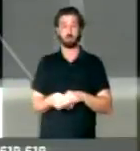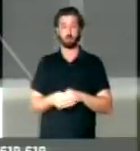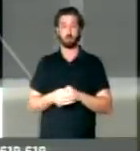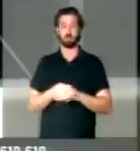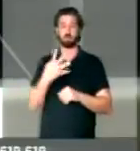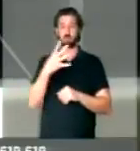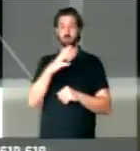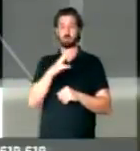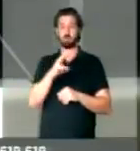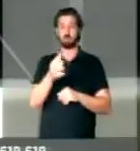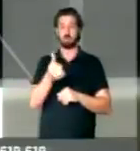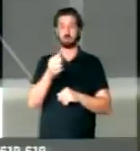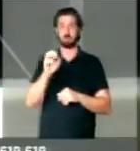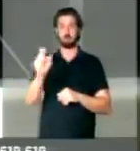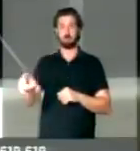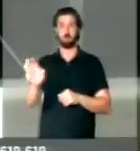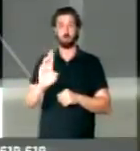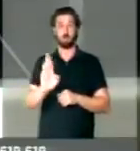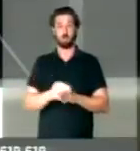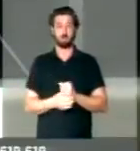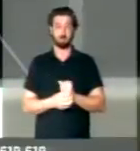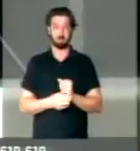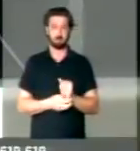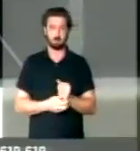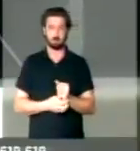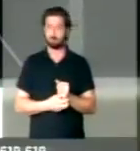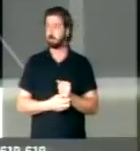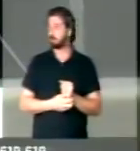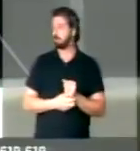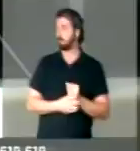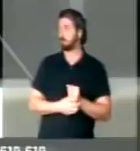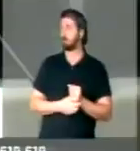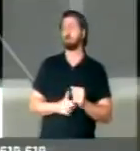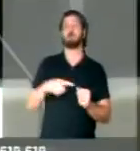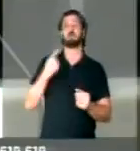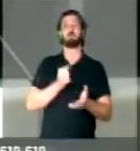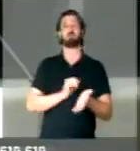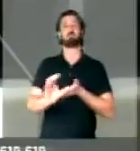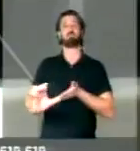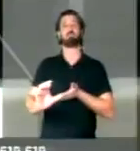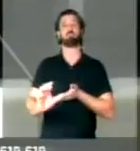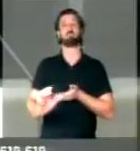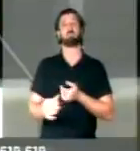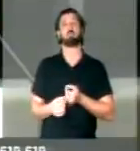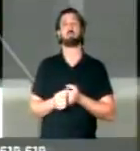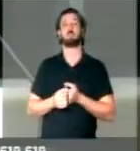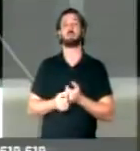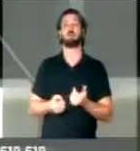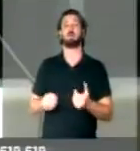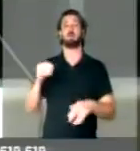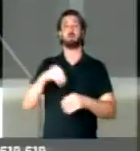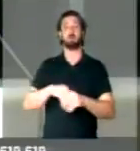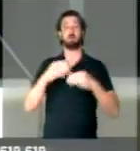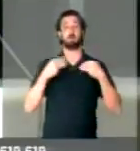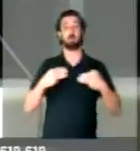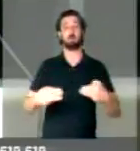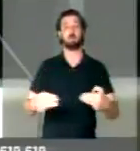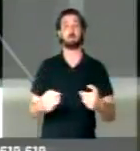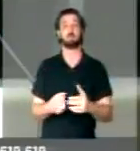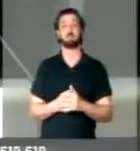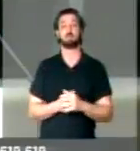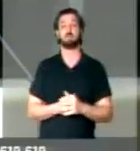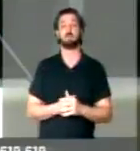.460.000,00, que nós colocamos no Ministério